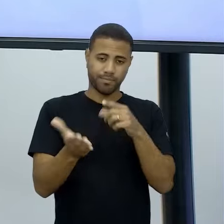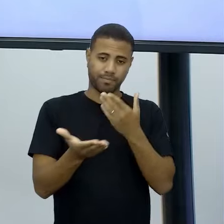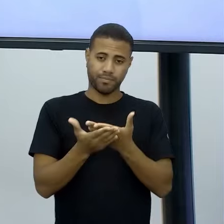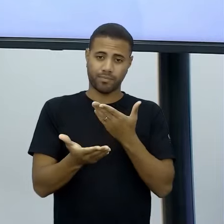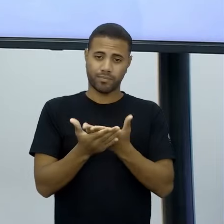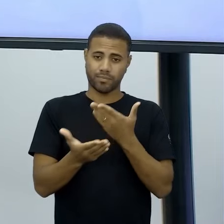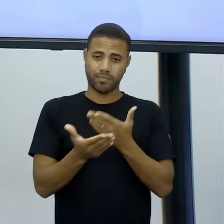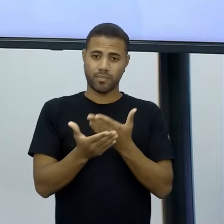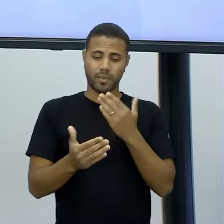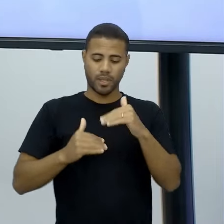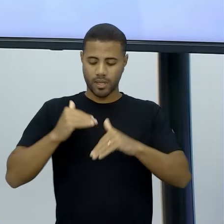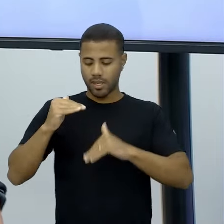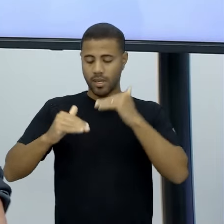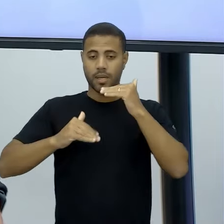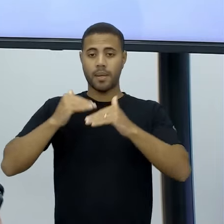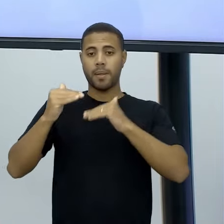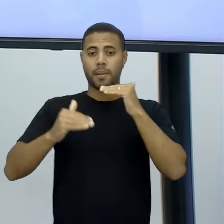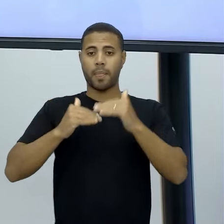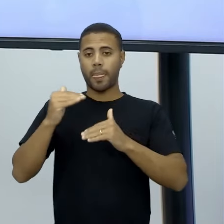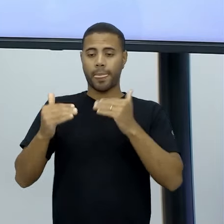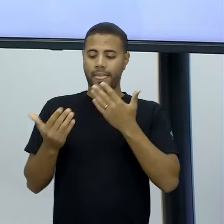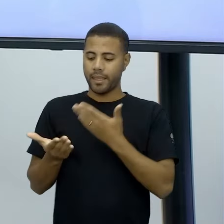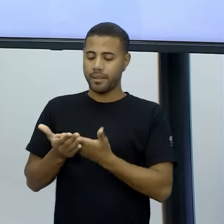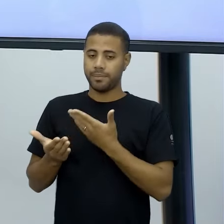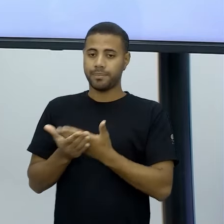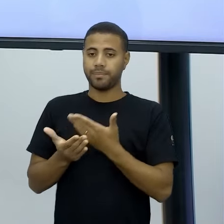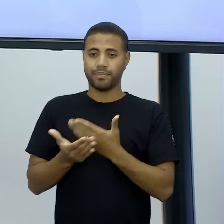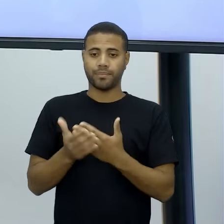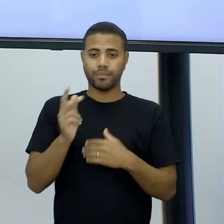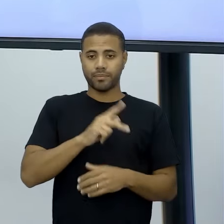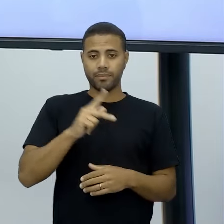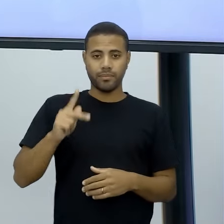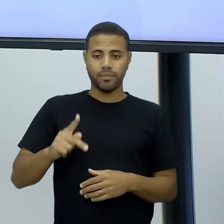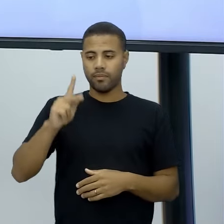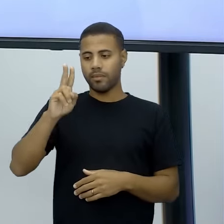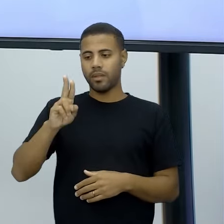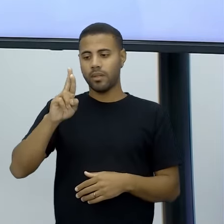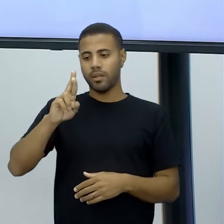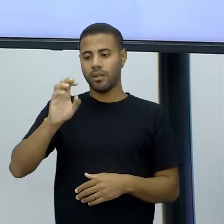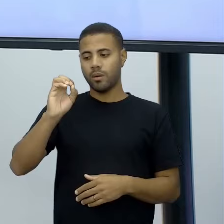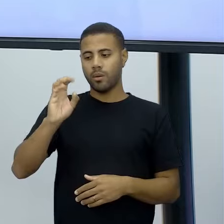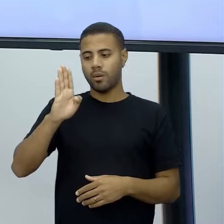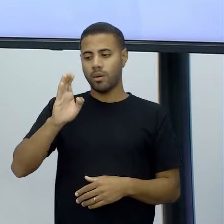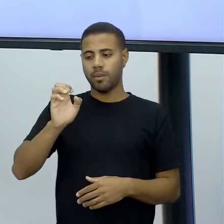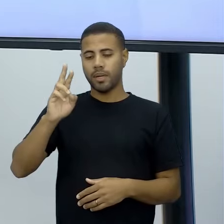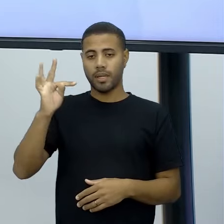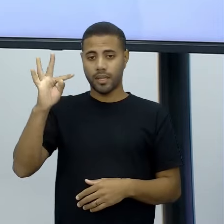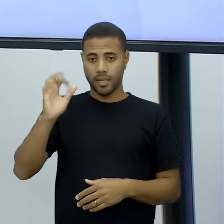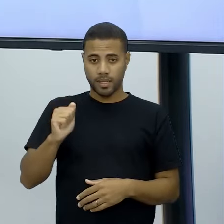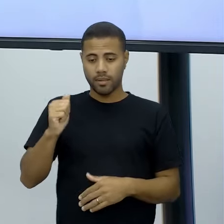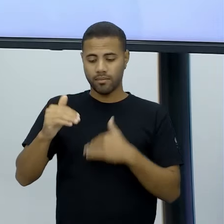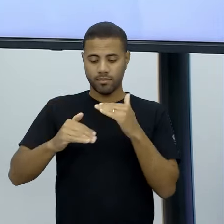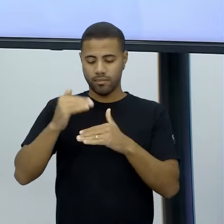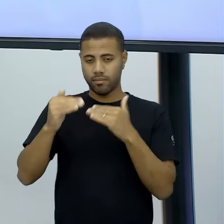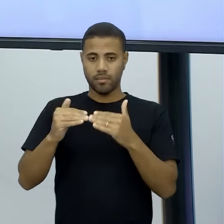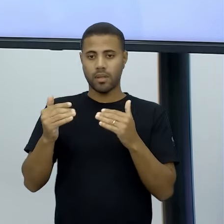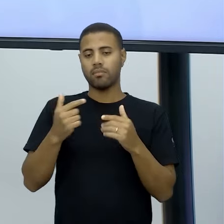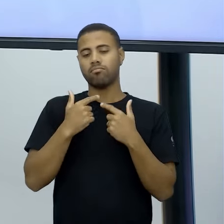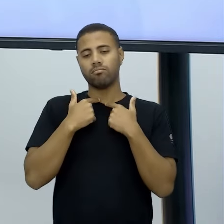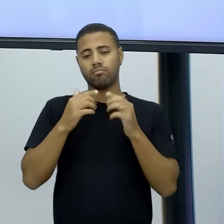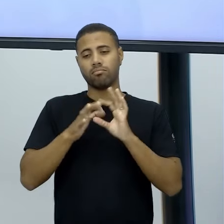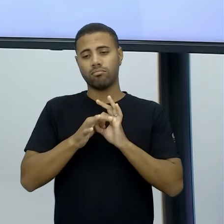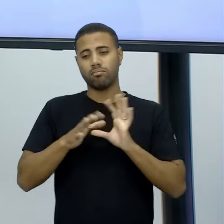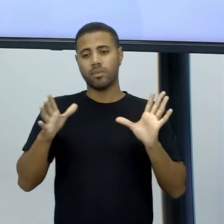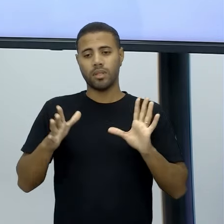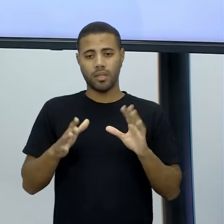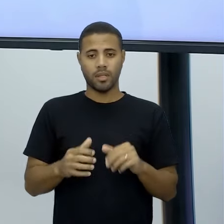desenvolvimento dessa sequência de aulas aí que a professora Roberta produziu, fique à vontade. As aulas estão disponíveis aí para você no